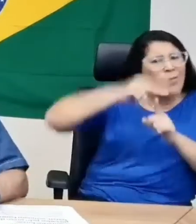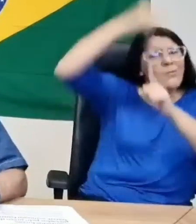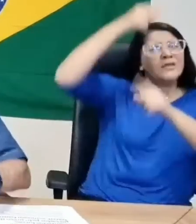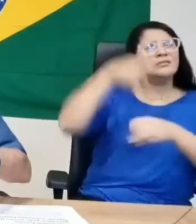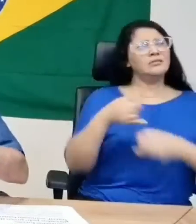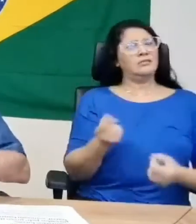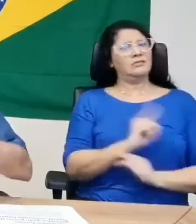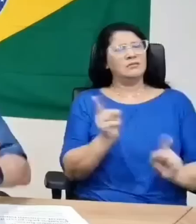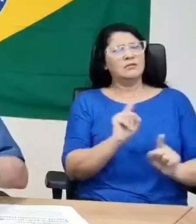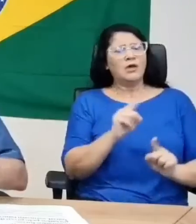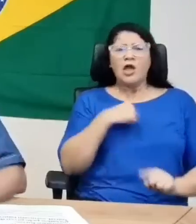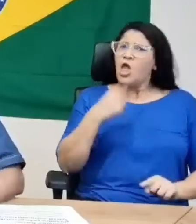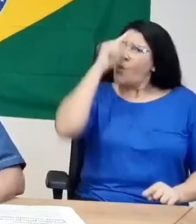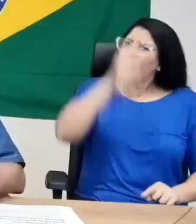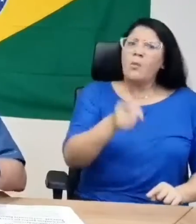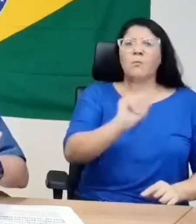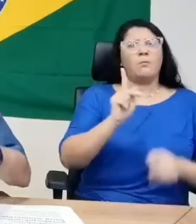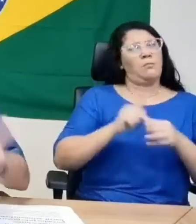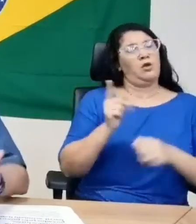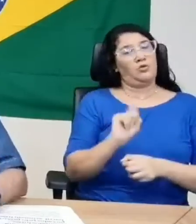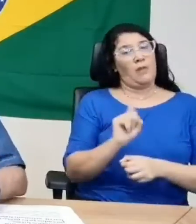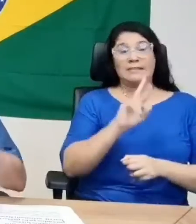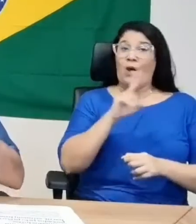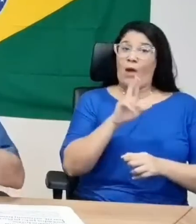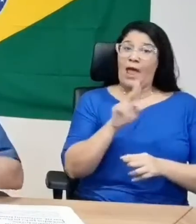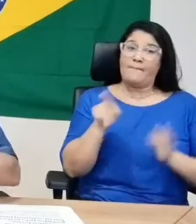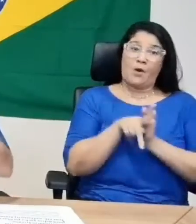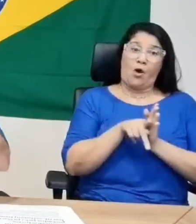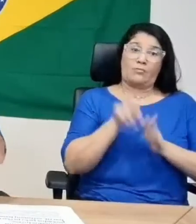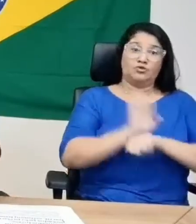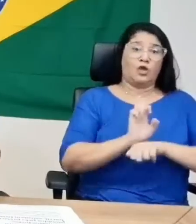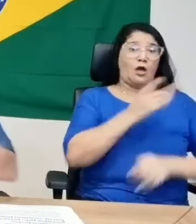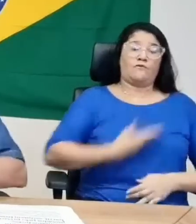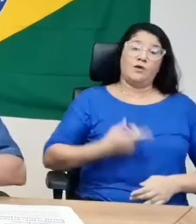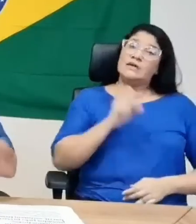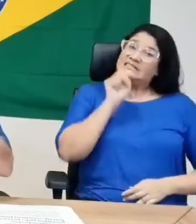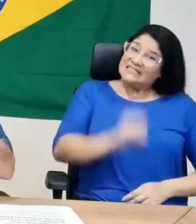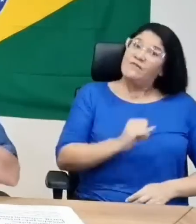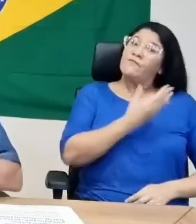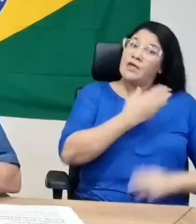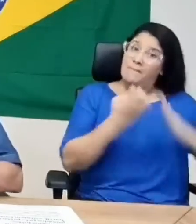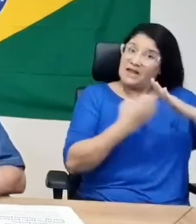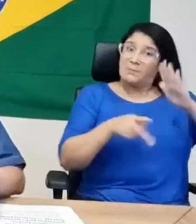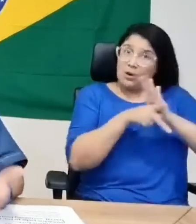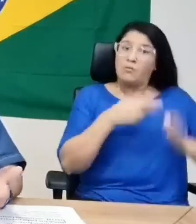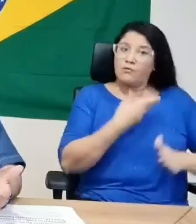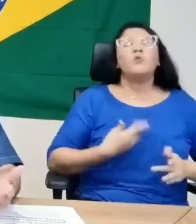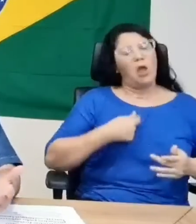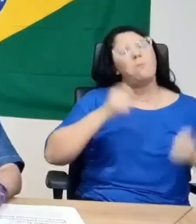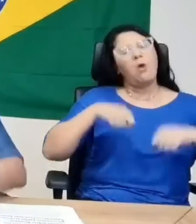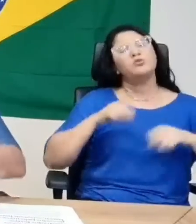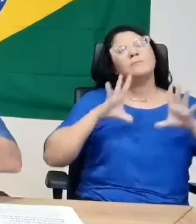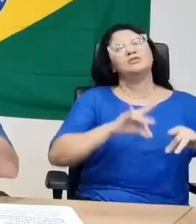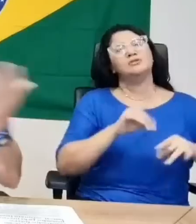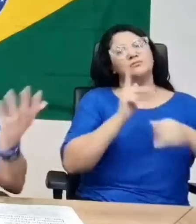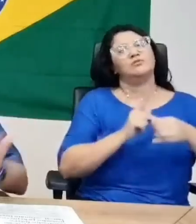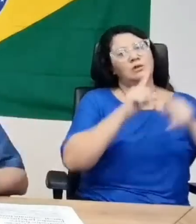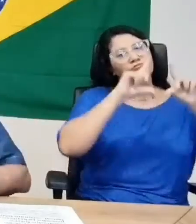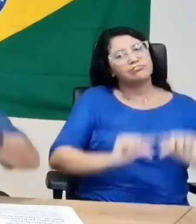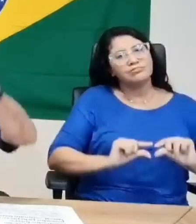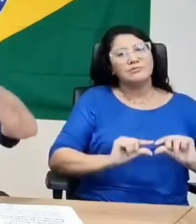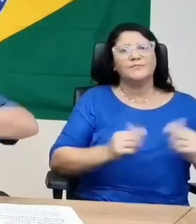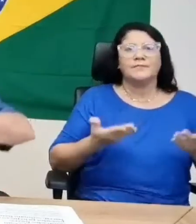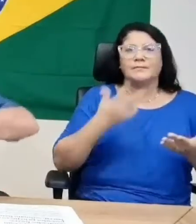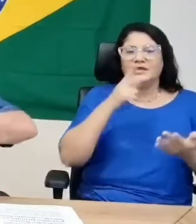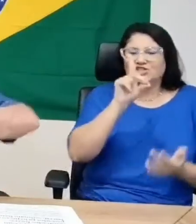combustível. E eu não mando na Petrobras, ela não é uma estatal. Se fosse estatal, eu teria decidido reduzir a margem de lucro. Chamam de spread,